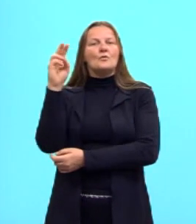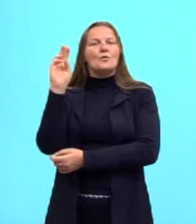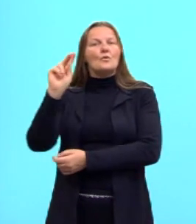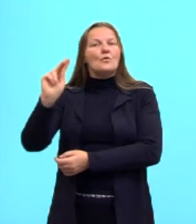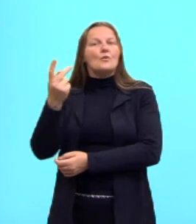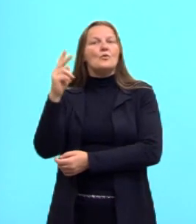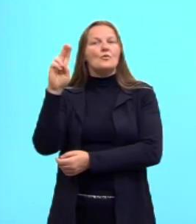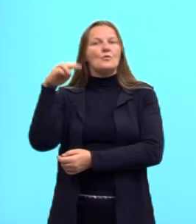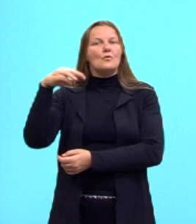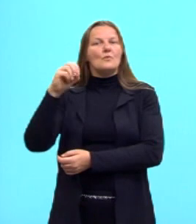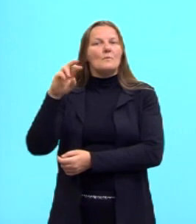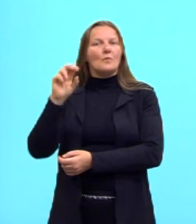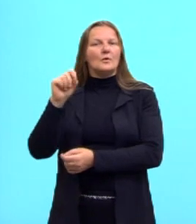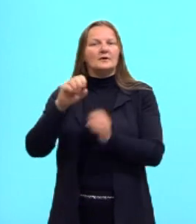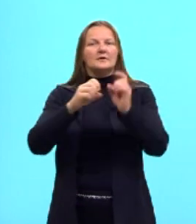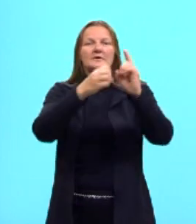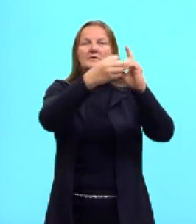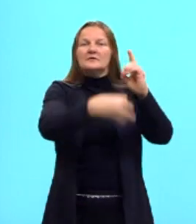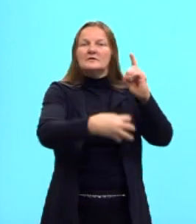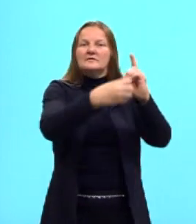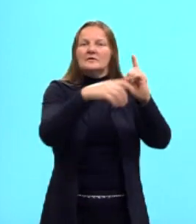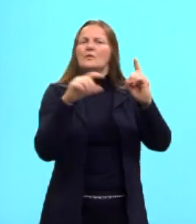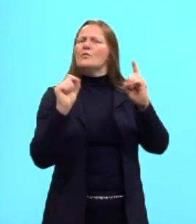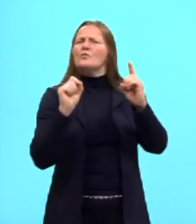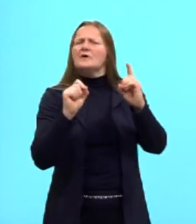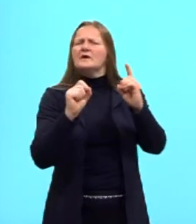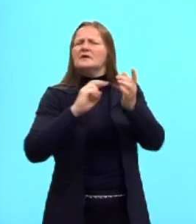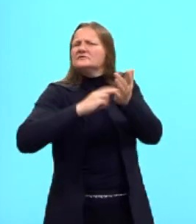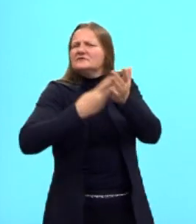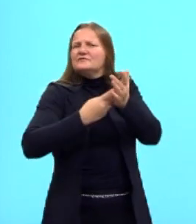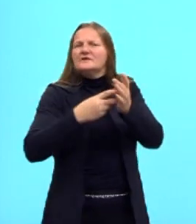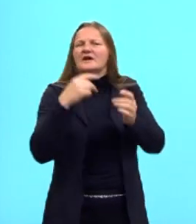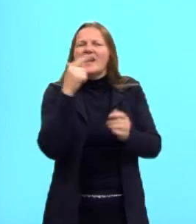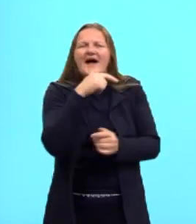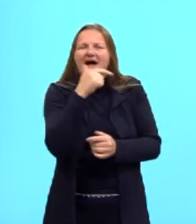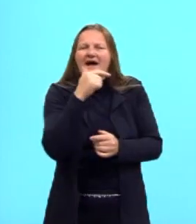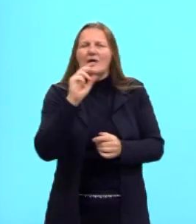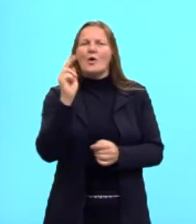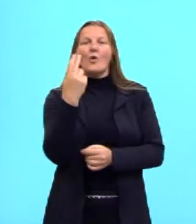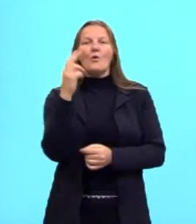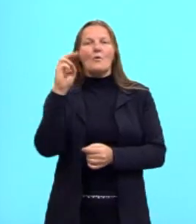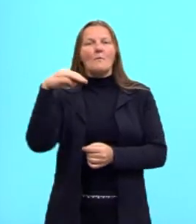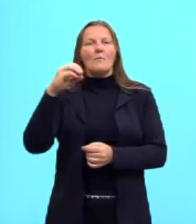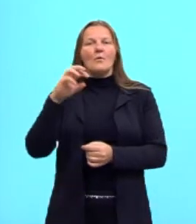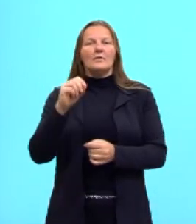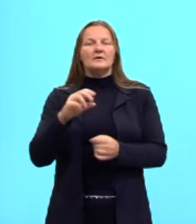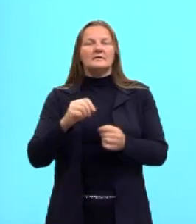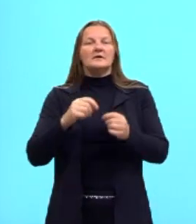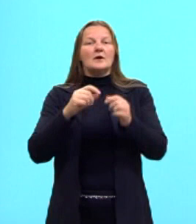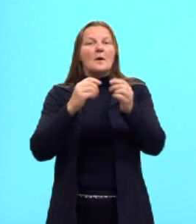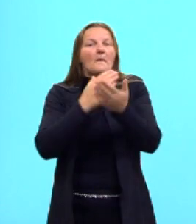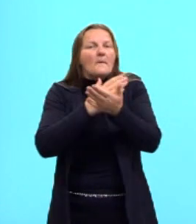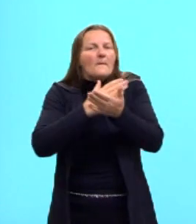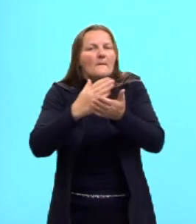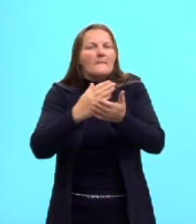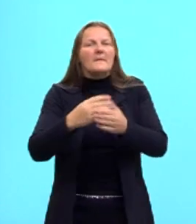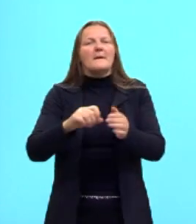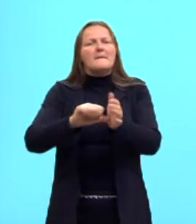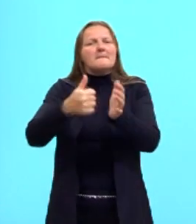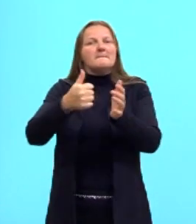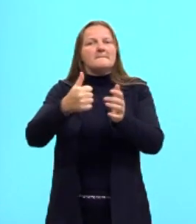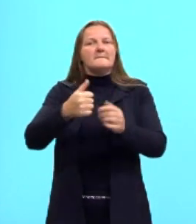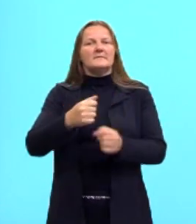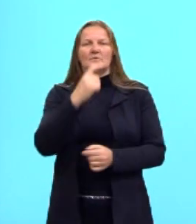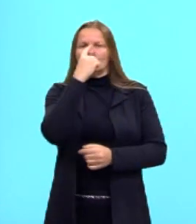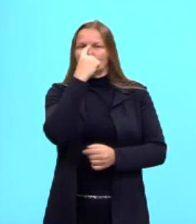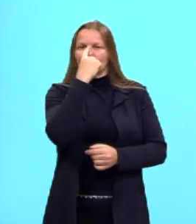definição do que é humor. Humor é uma palavra de origem latina, que